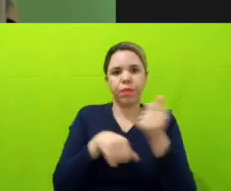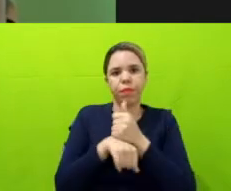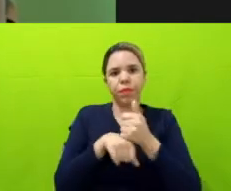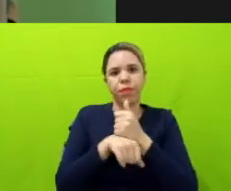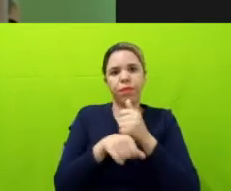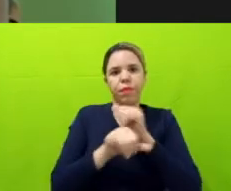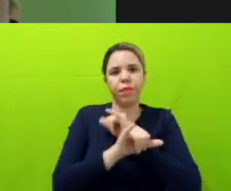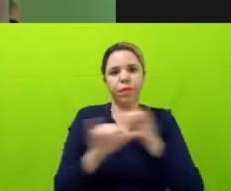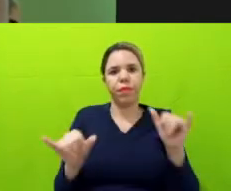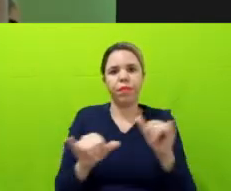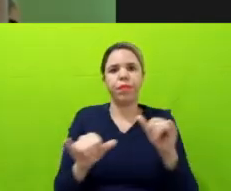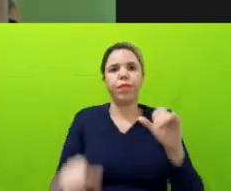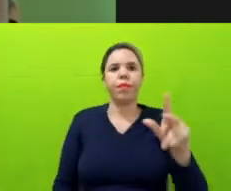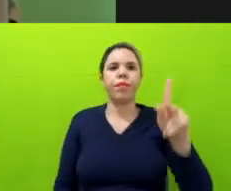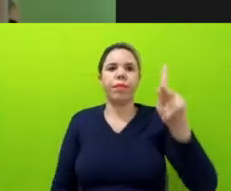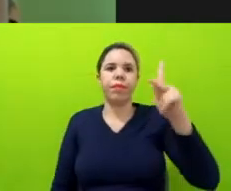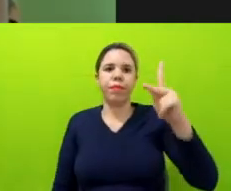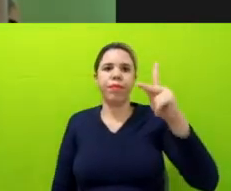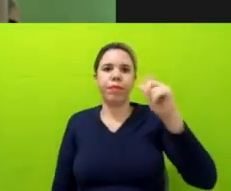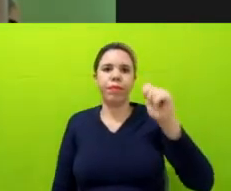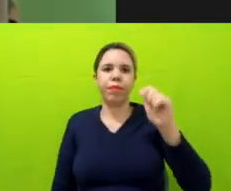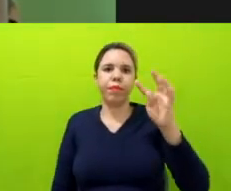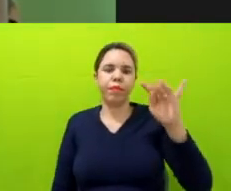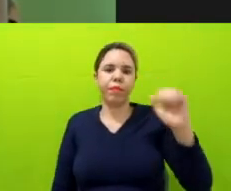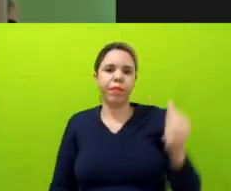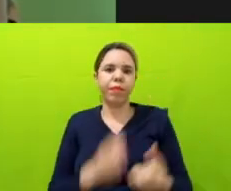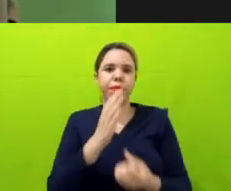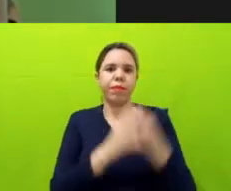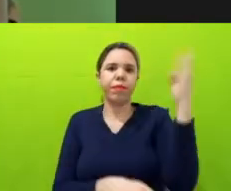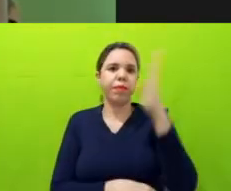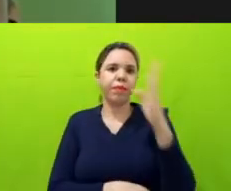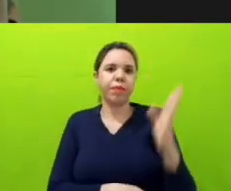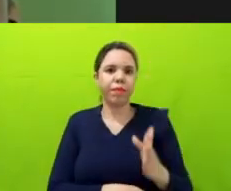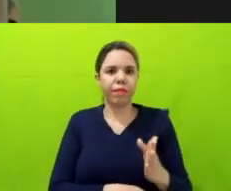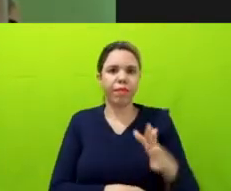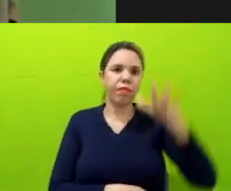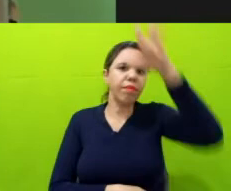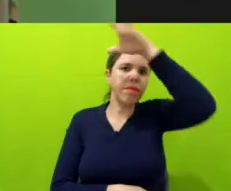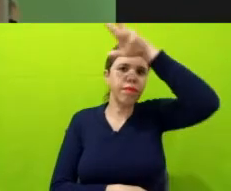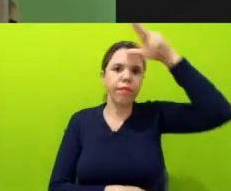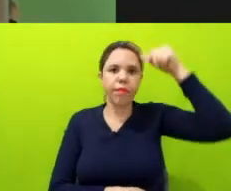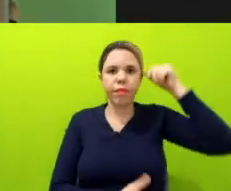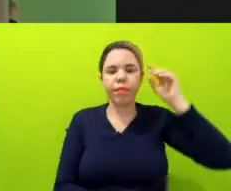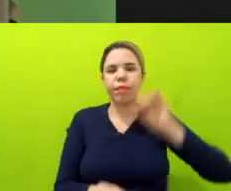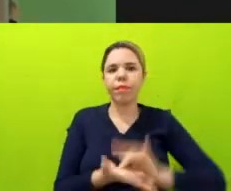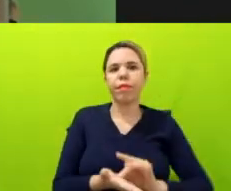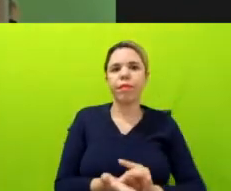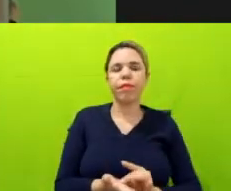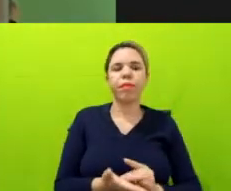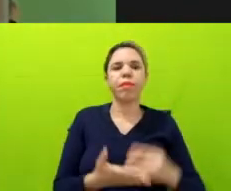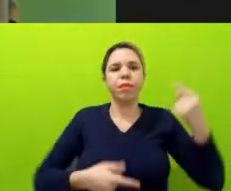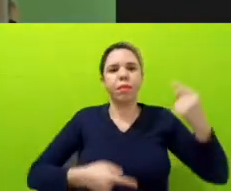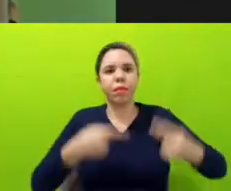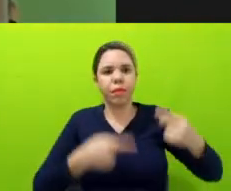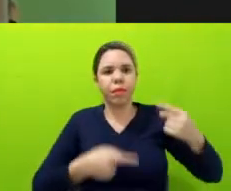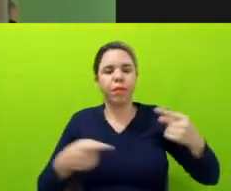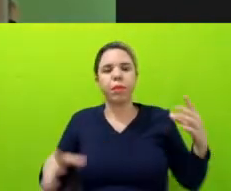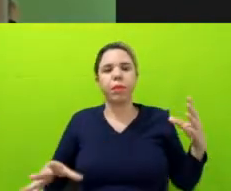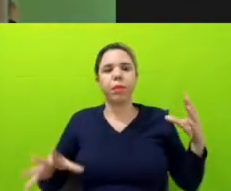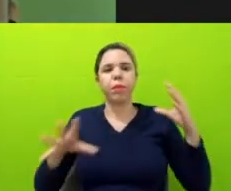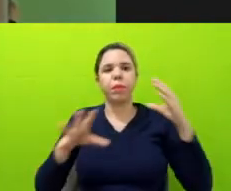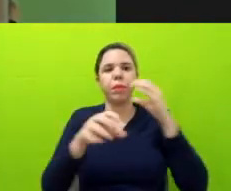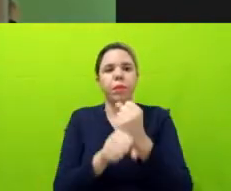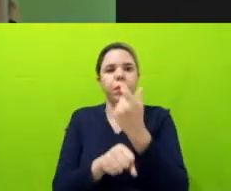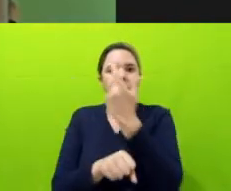e a Cátia Brasil, cofundadora e editora executiva da Amazônia Real. Esse debate se soma a outras